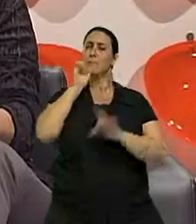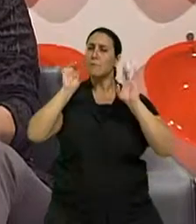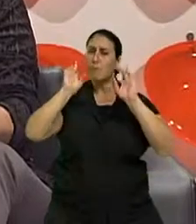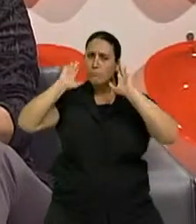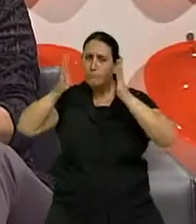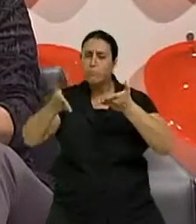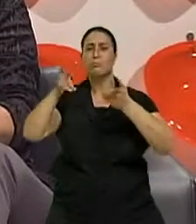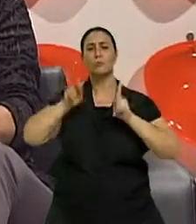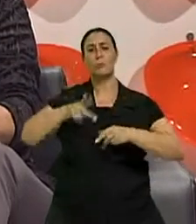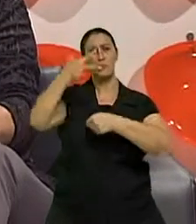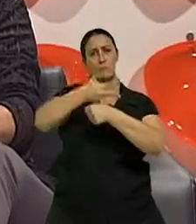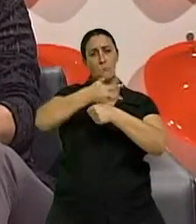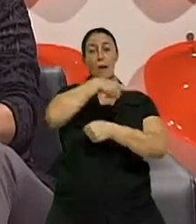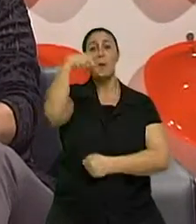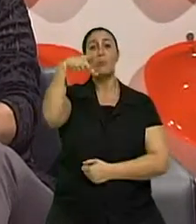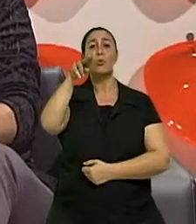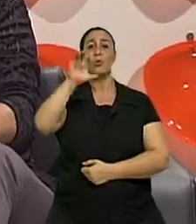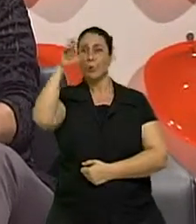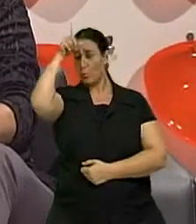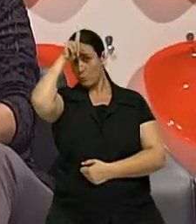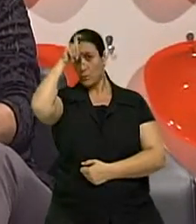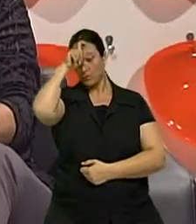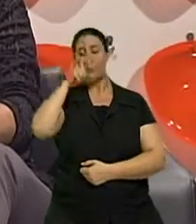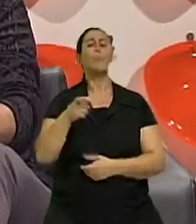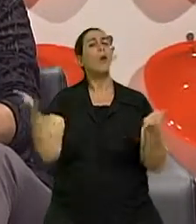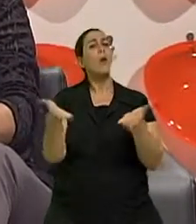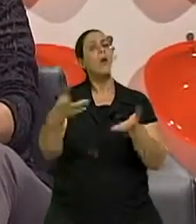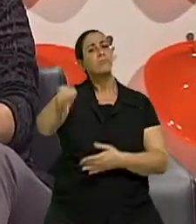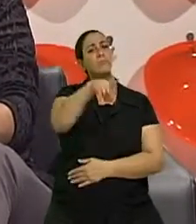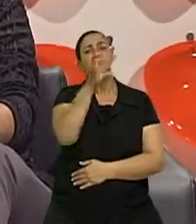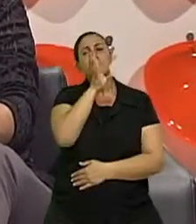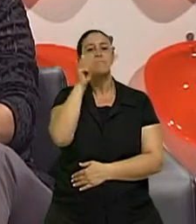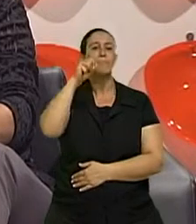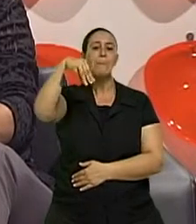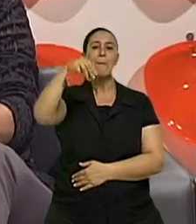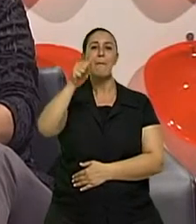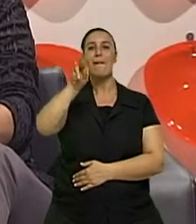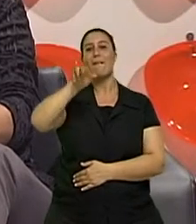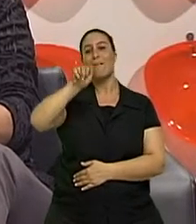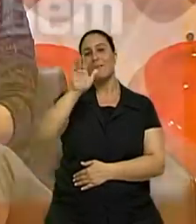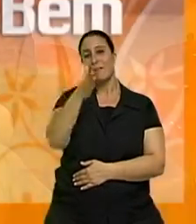Marília, nós vamos agora ver a história da Maria de Lourdes. Ela tem 62 anos.